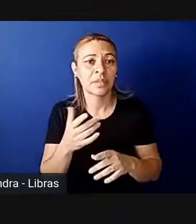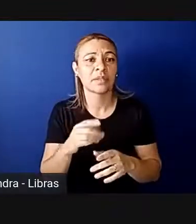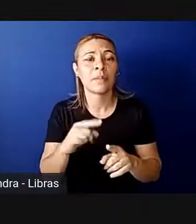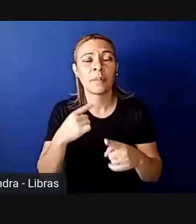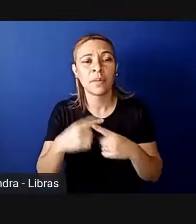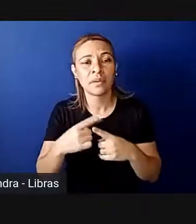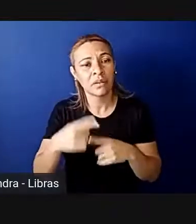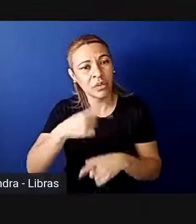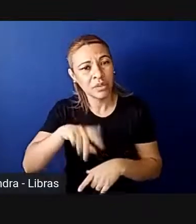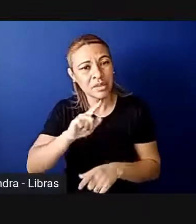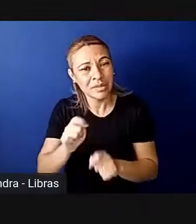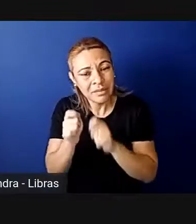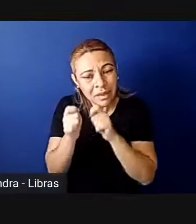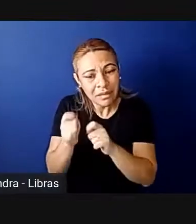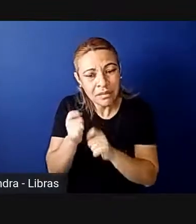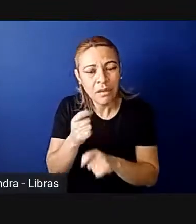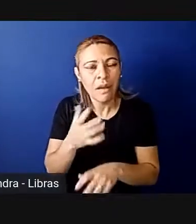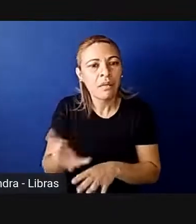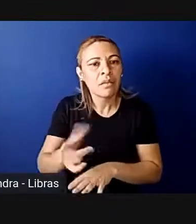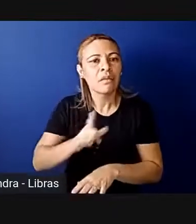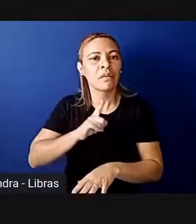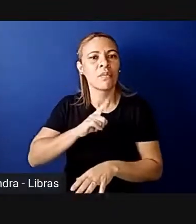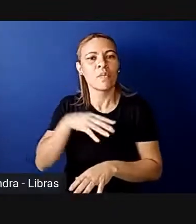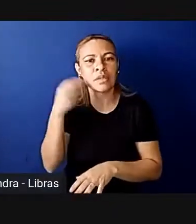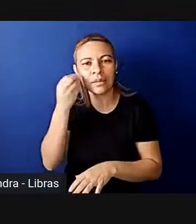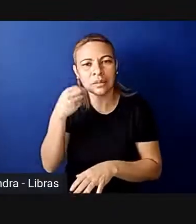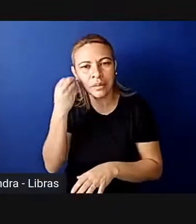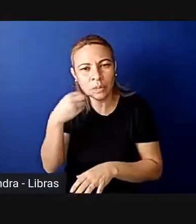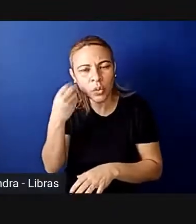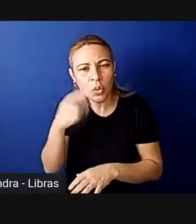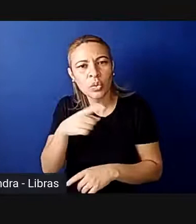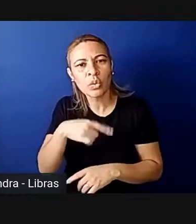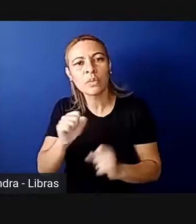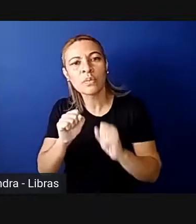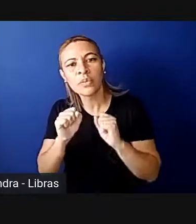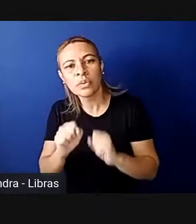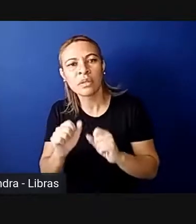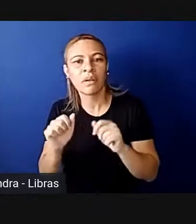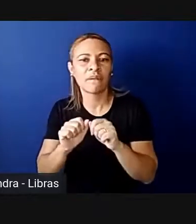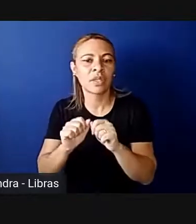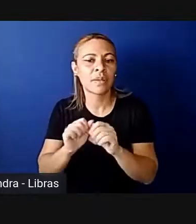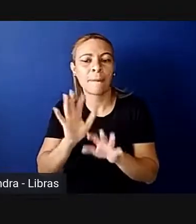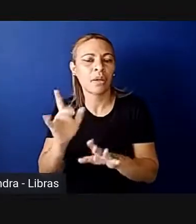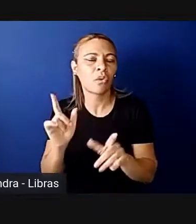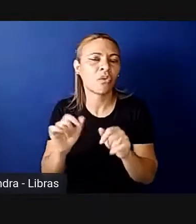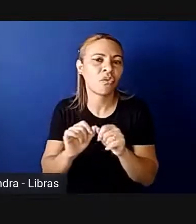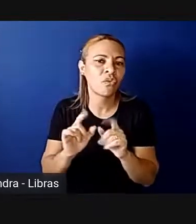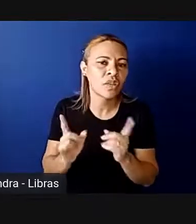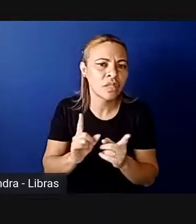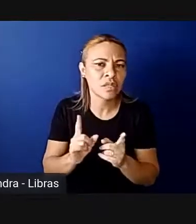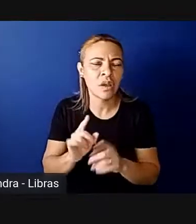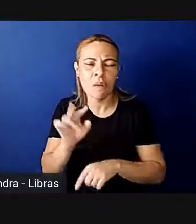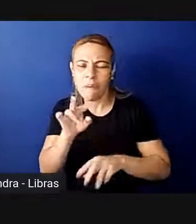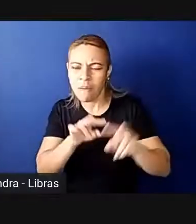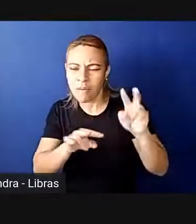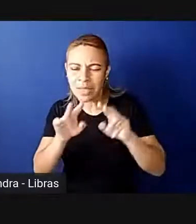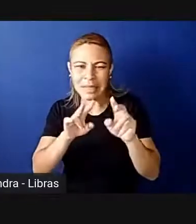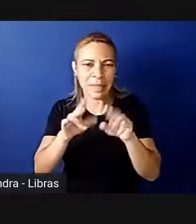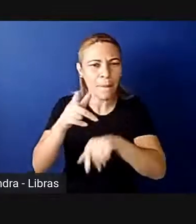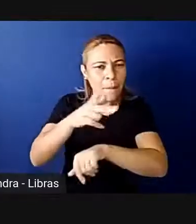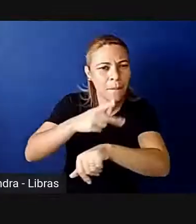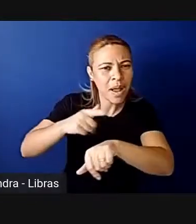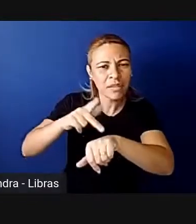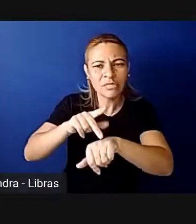buscar uma experiência do que a gente poderia ter feito e não fez, e olhando para esses países vizinhos. E eu acho que um país